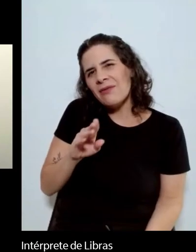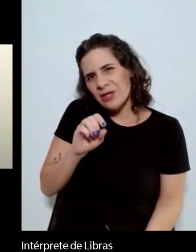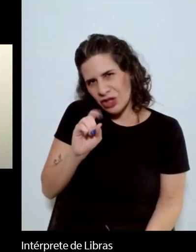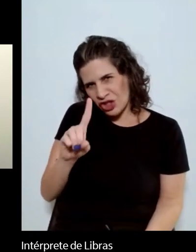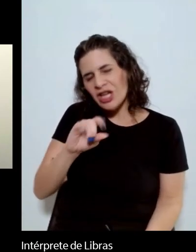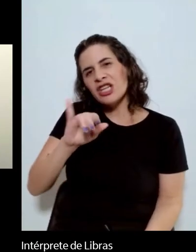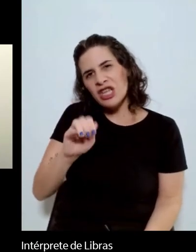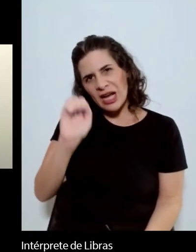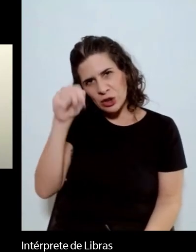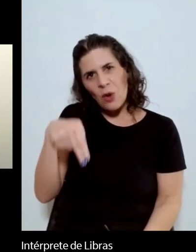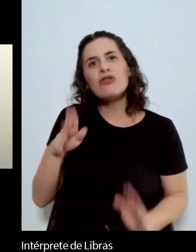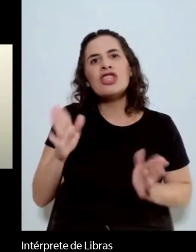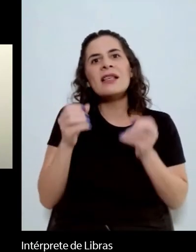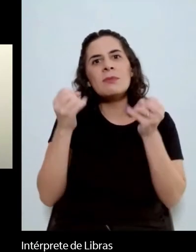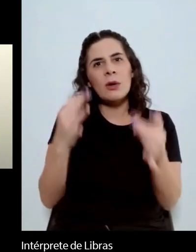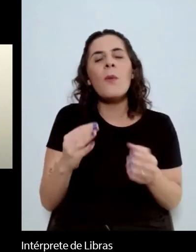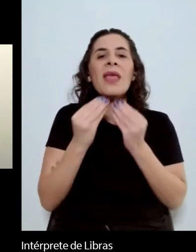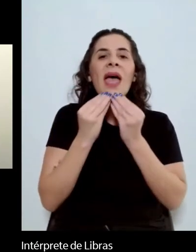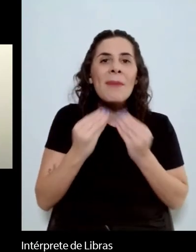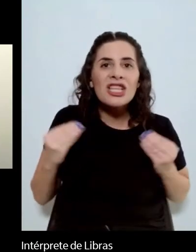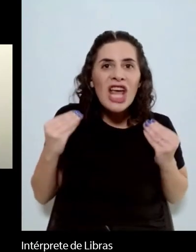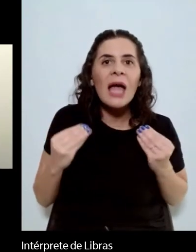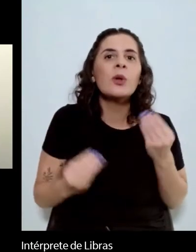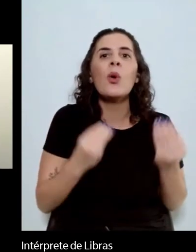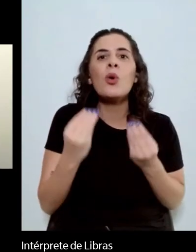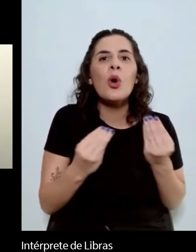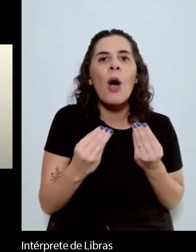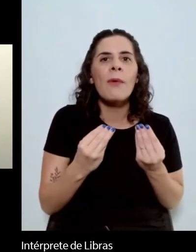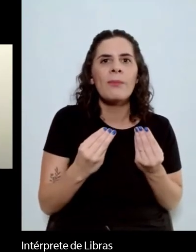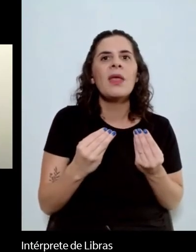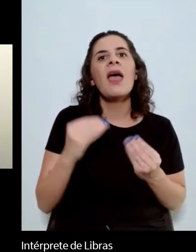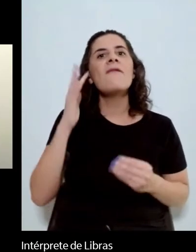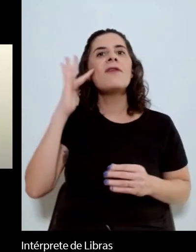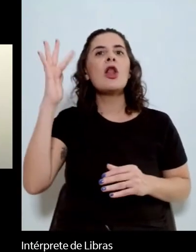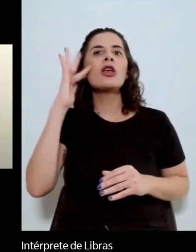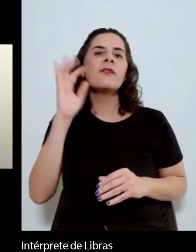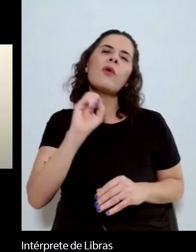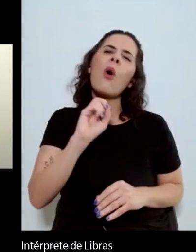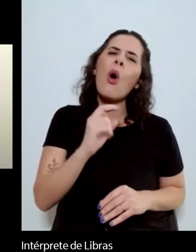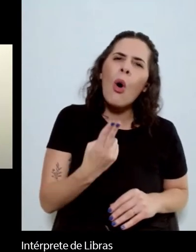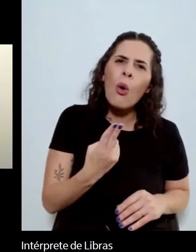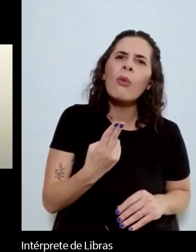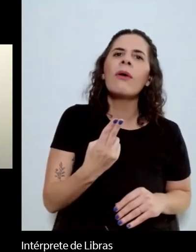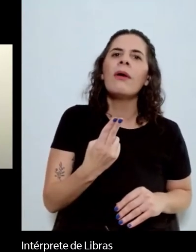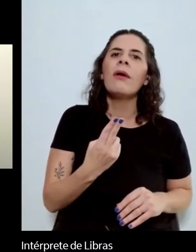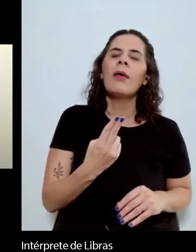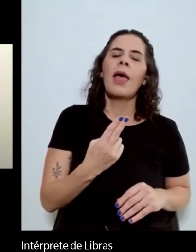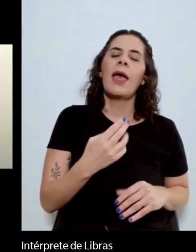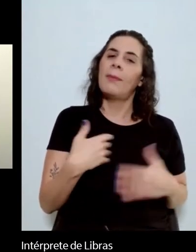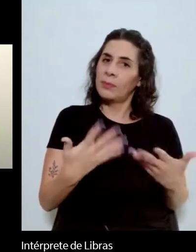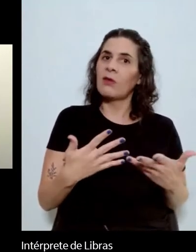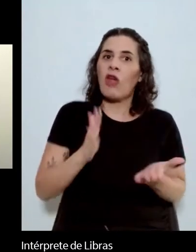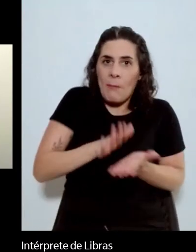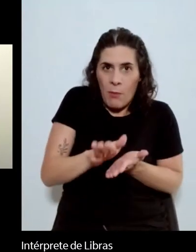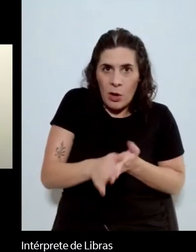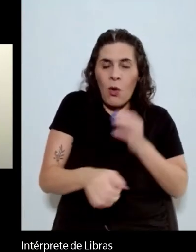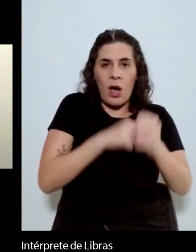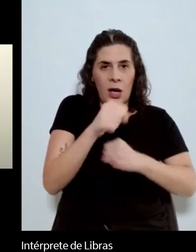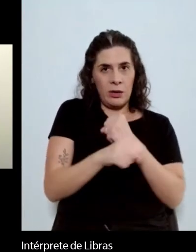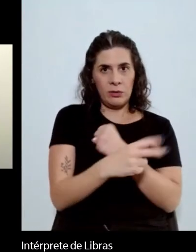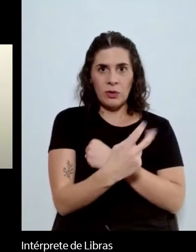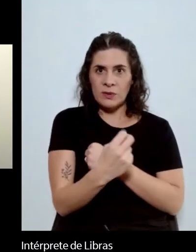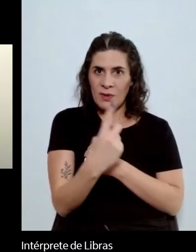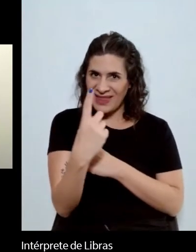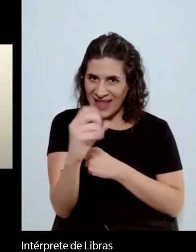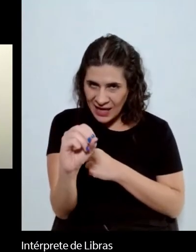Philosopher or Dog, From Serial to Book Form. Foi publicado em inglês em 2010, posteriormente em português